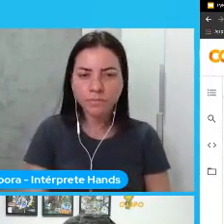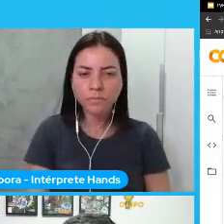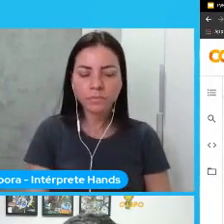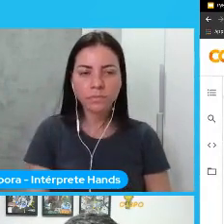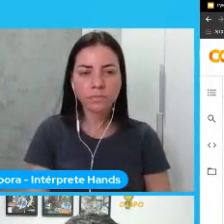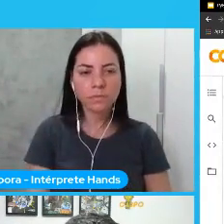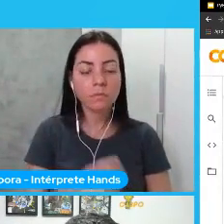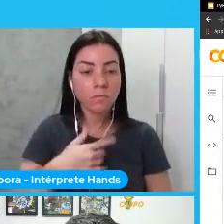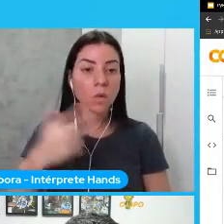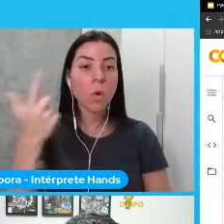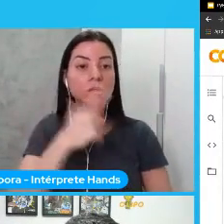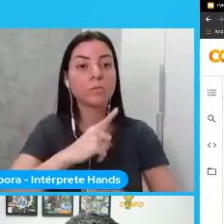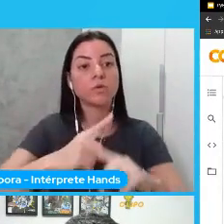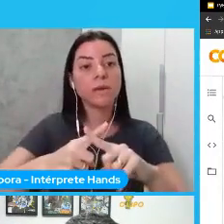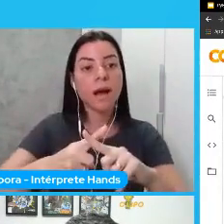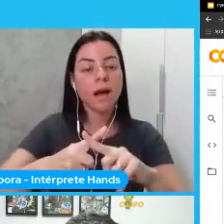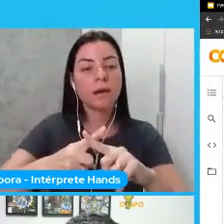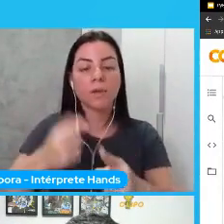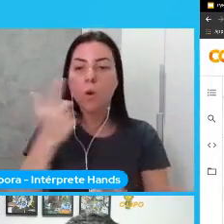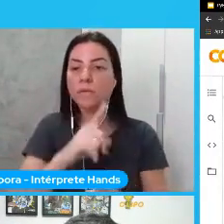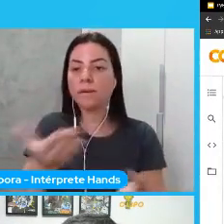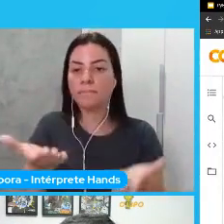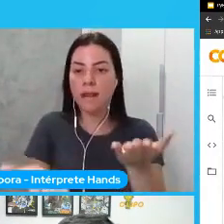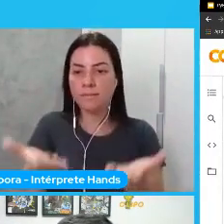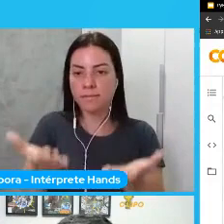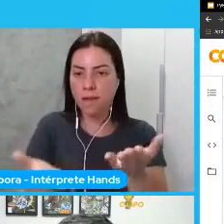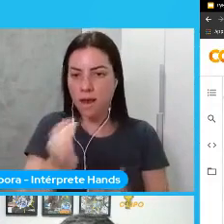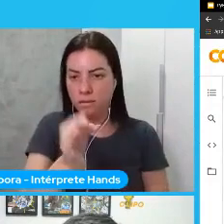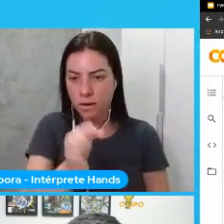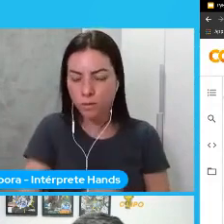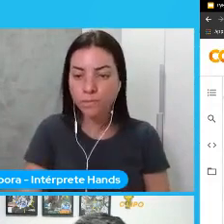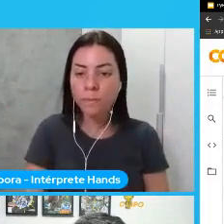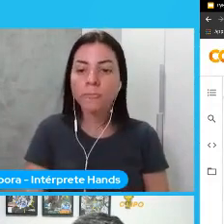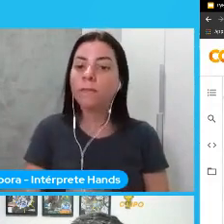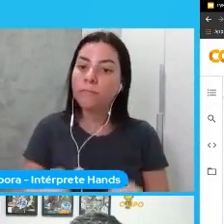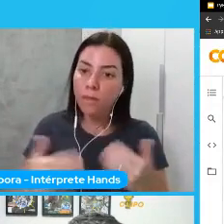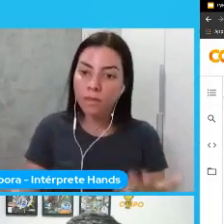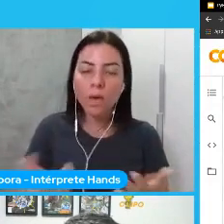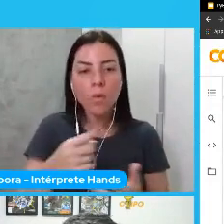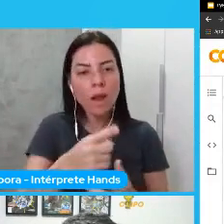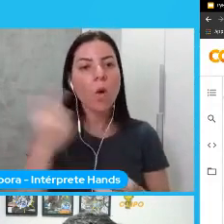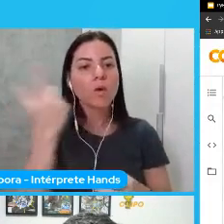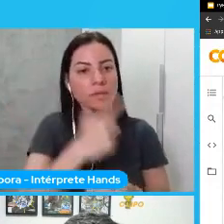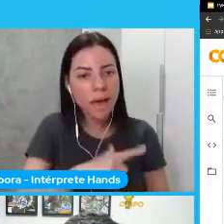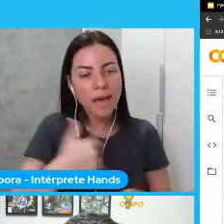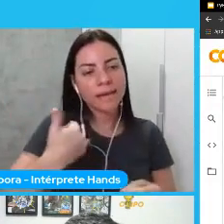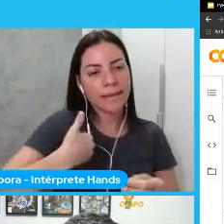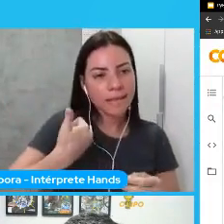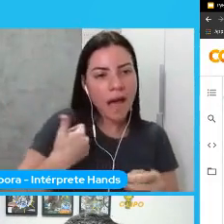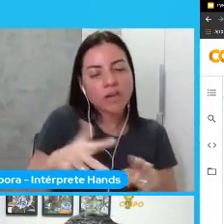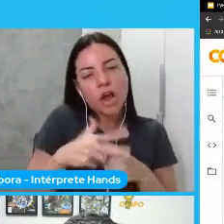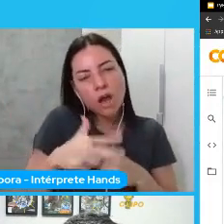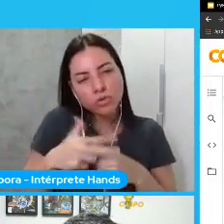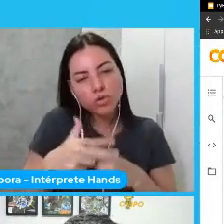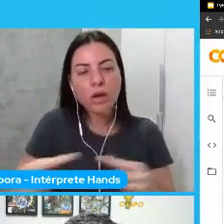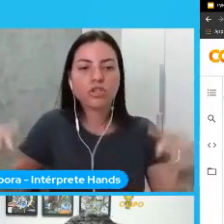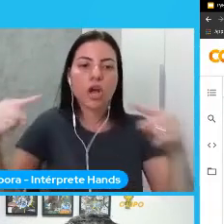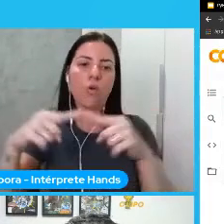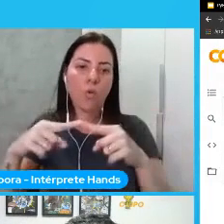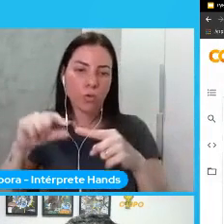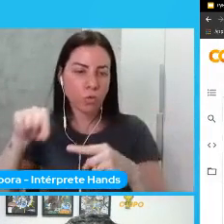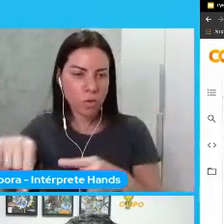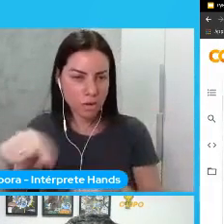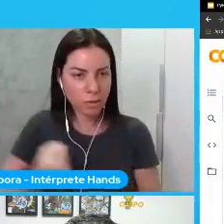eu multiplico por esse balanceamento tá então ele termina ajustando a idade baseado nesse peso que eu uso